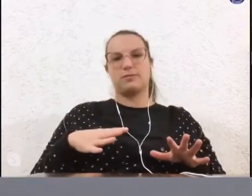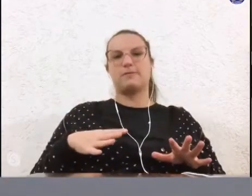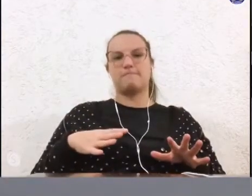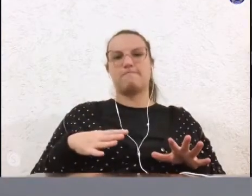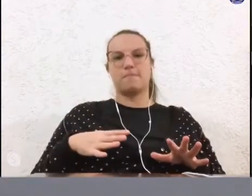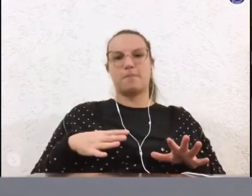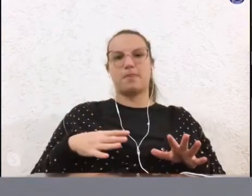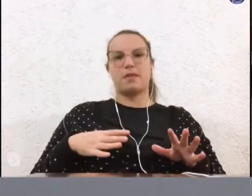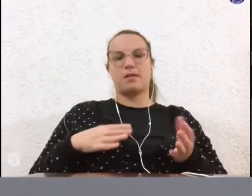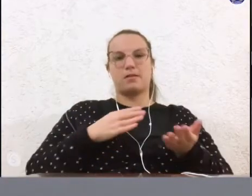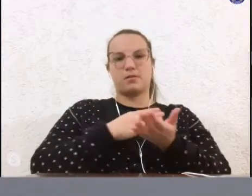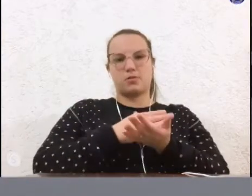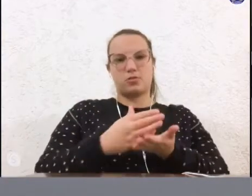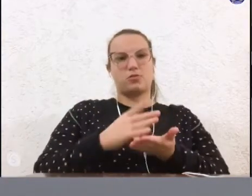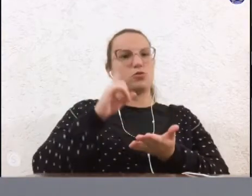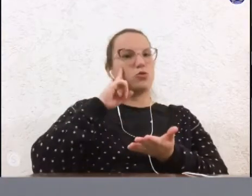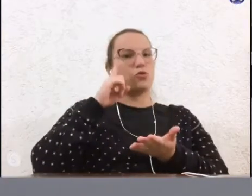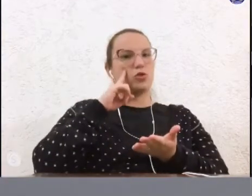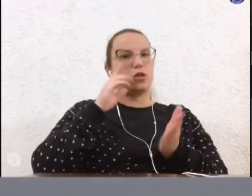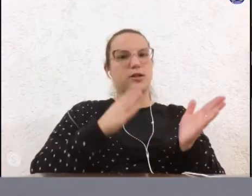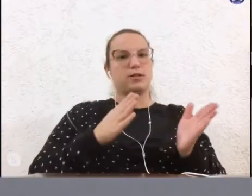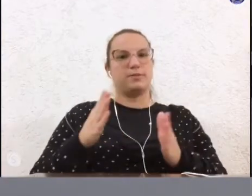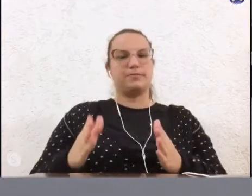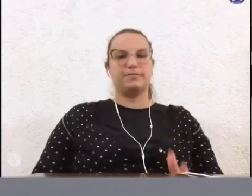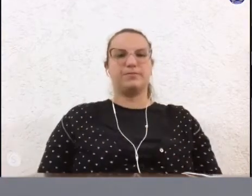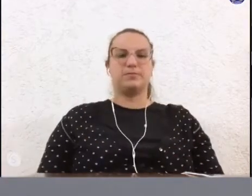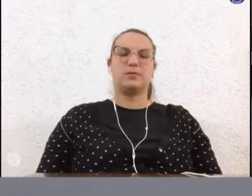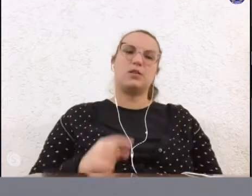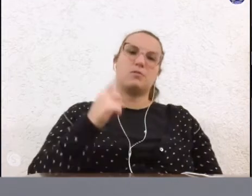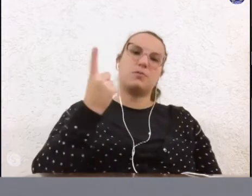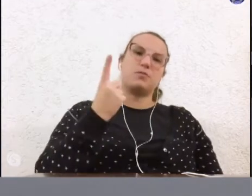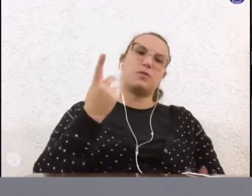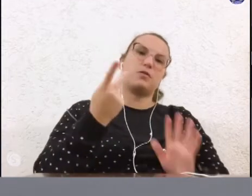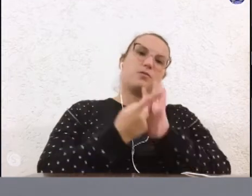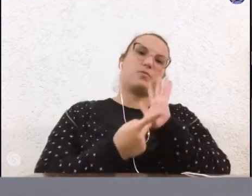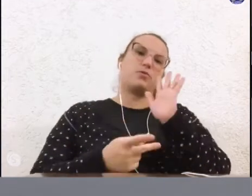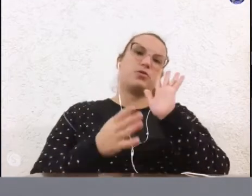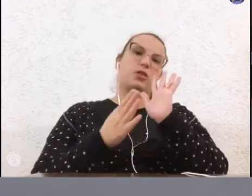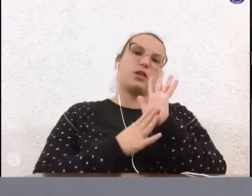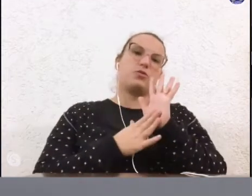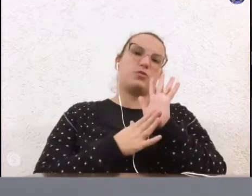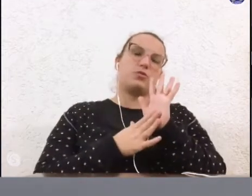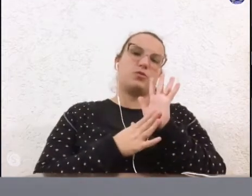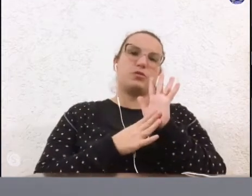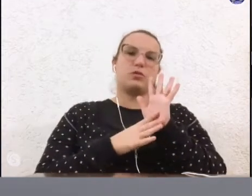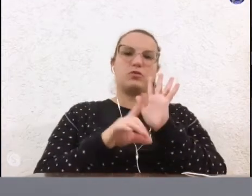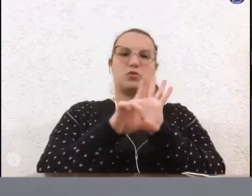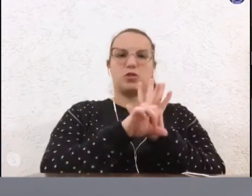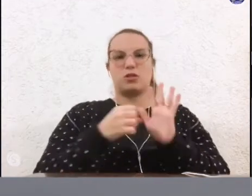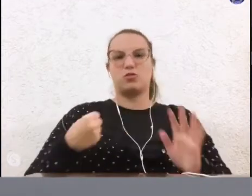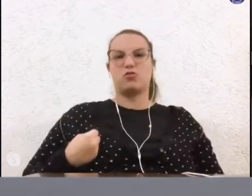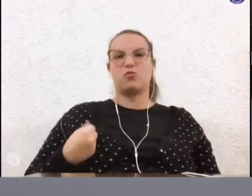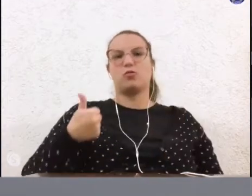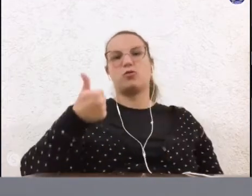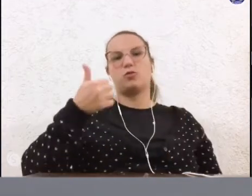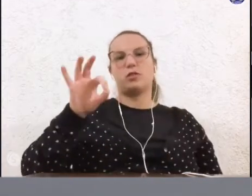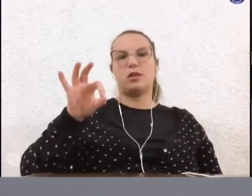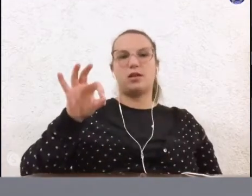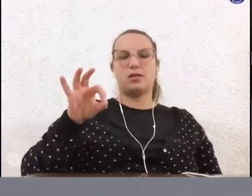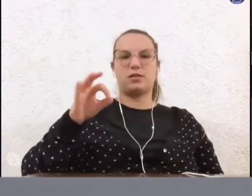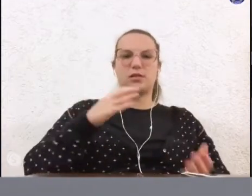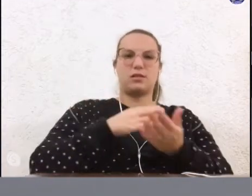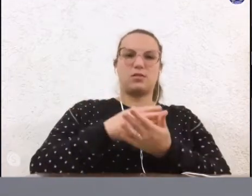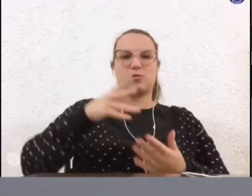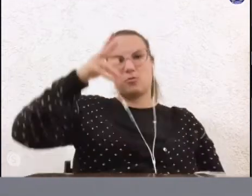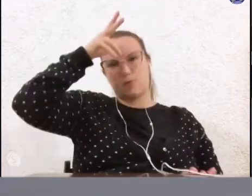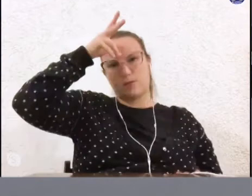instalada a ordem do dia primeiro projeto projeto de lei número 10 de 2020 de iniciativa do prefeito